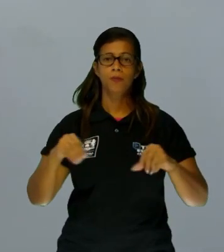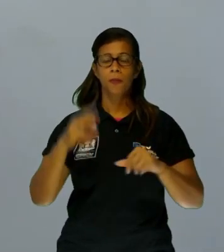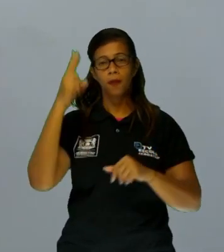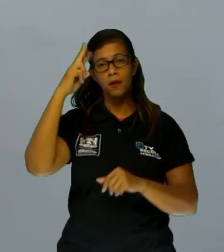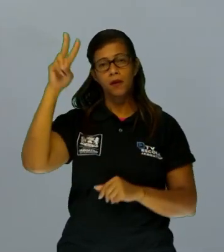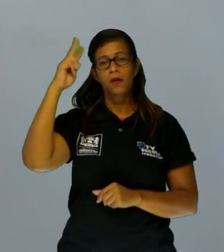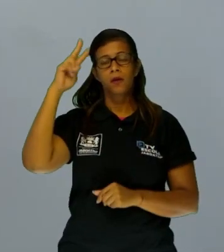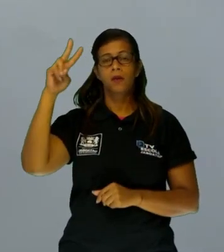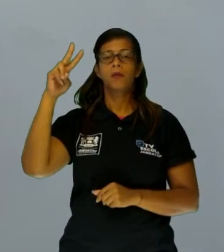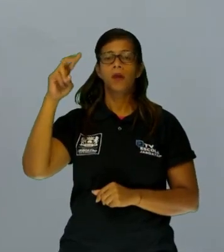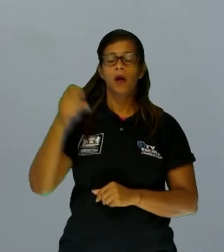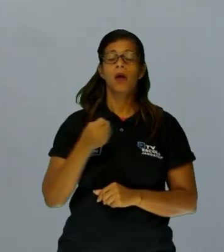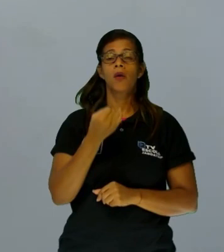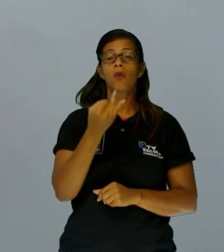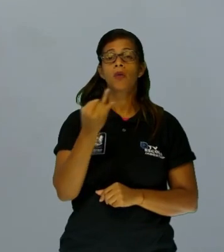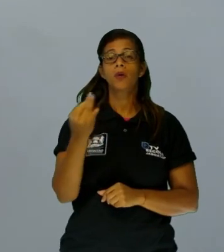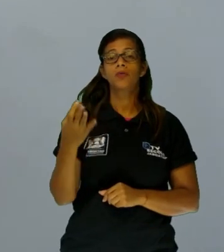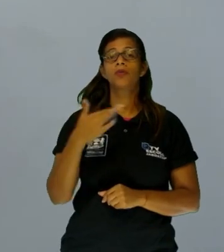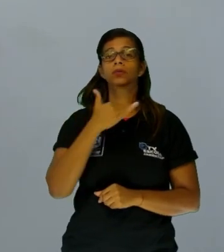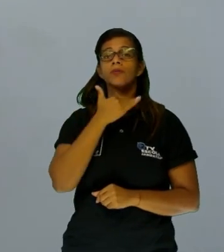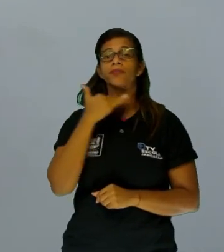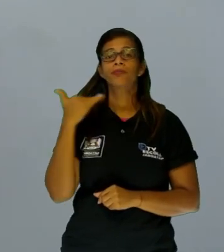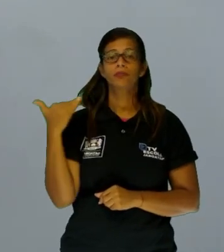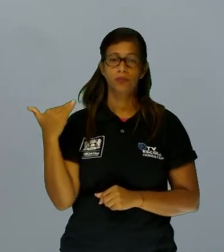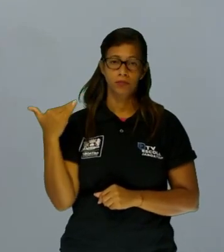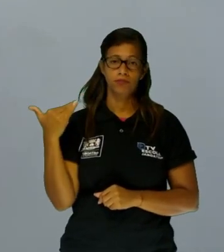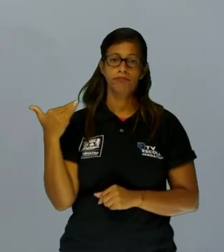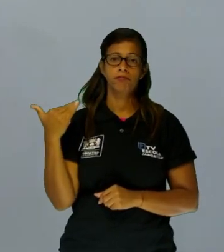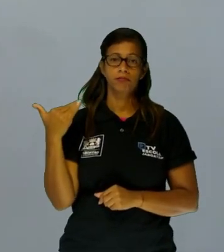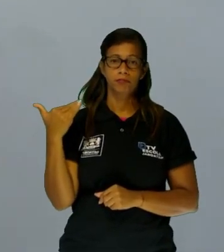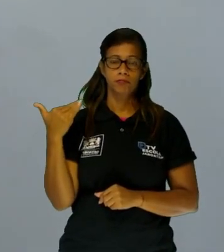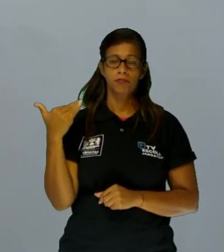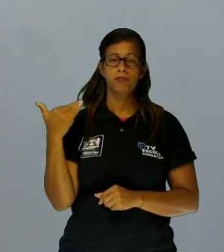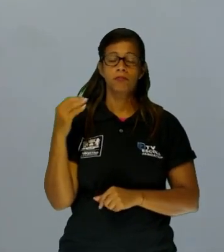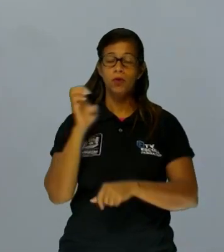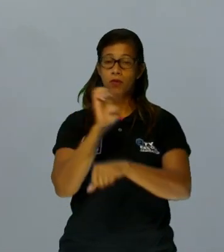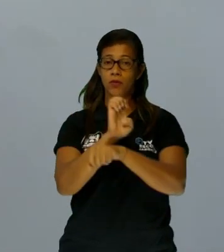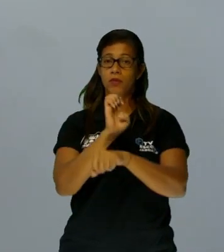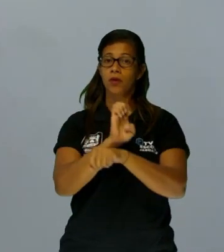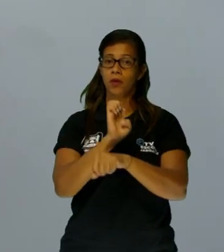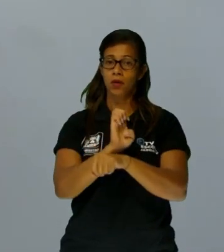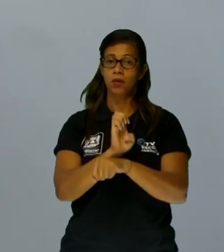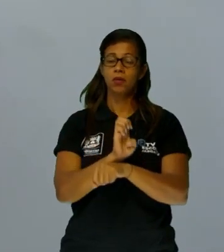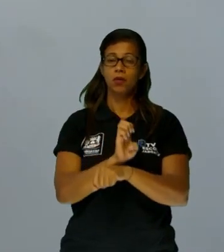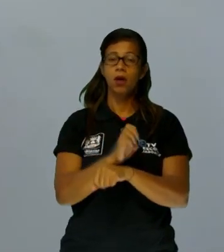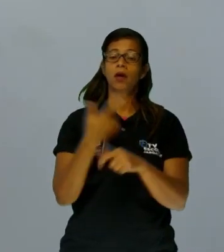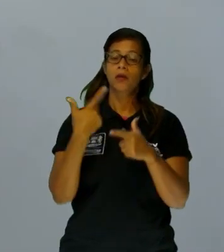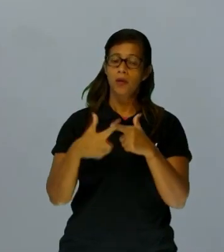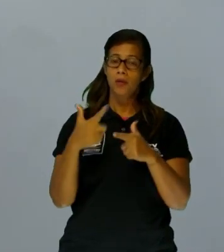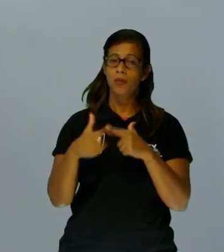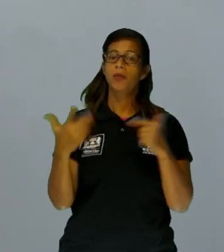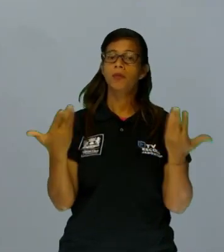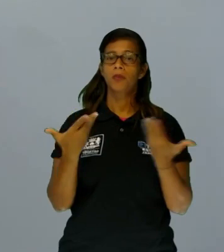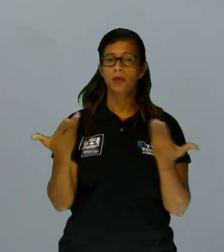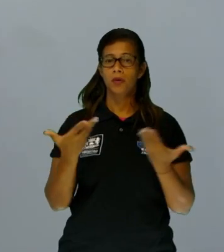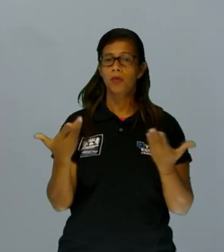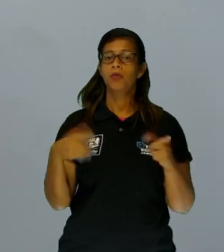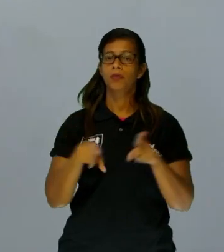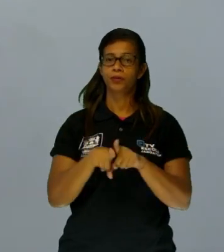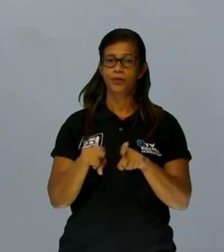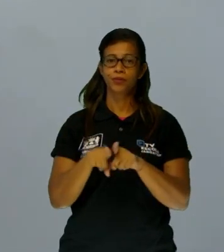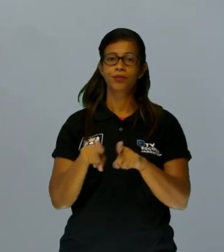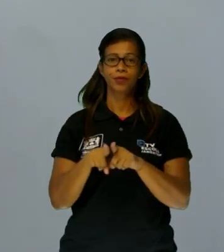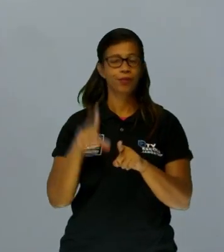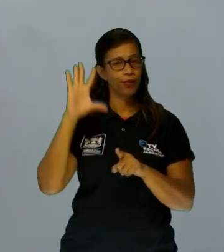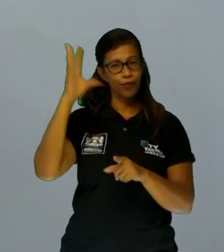mortos que a gente tinha no estado naquele ano. E era um problema... Era não, é um problema até hoje, né? Ele continua aí com um problema a resolvido.